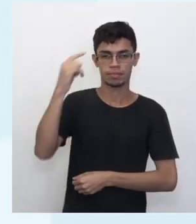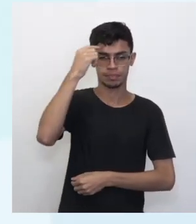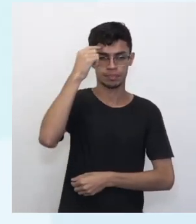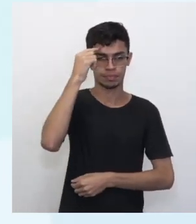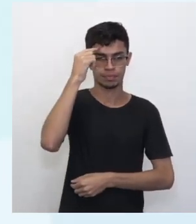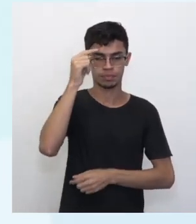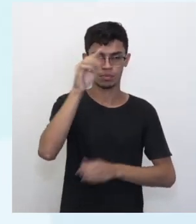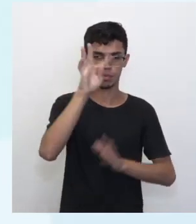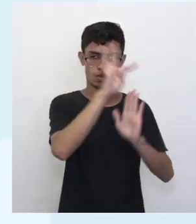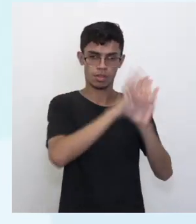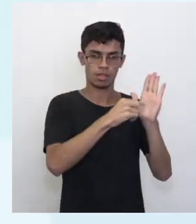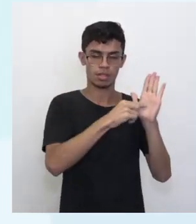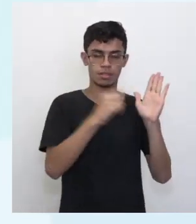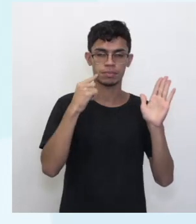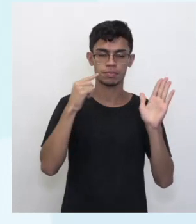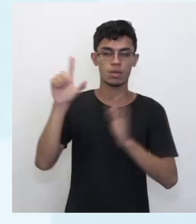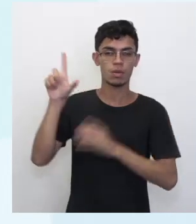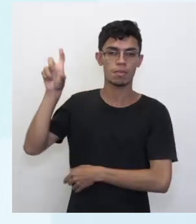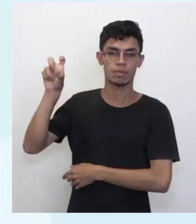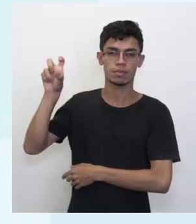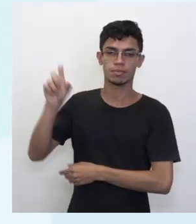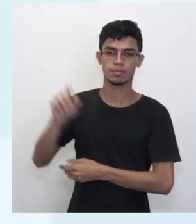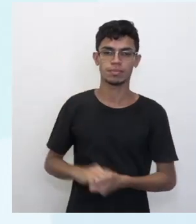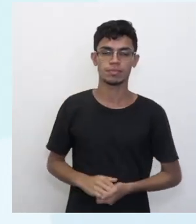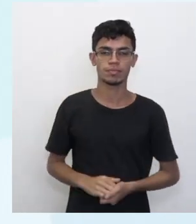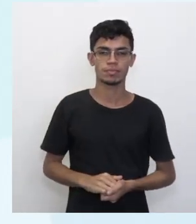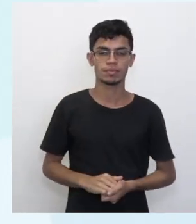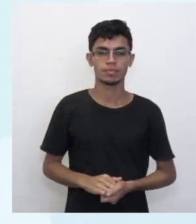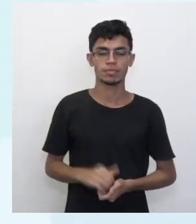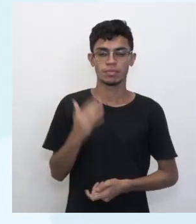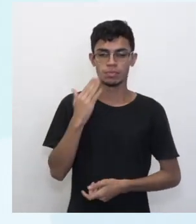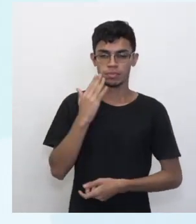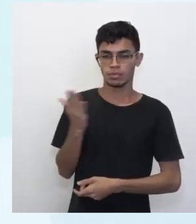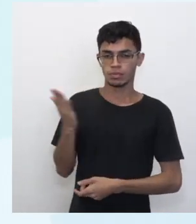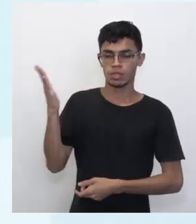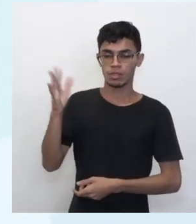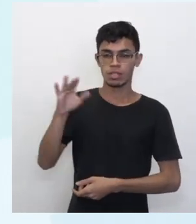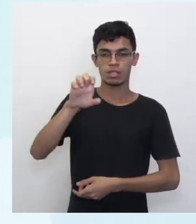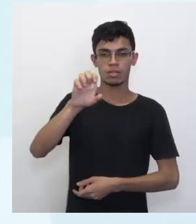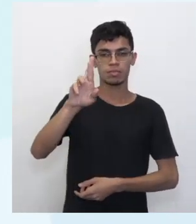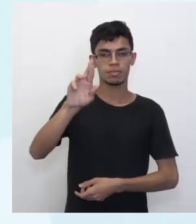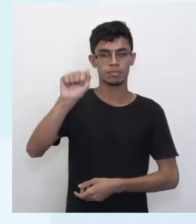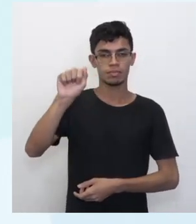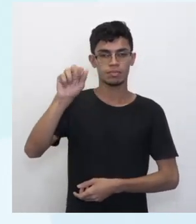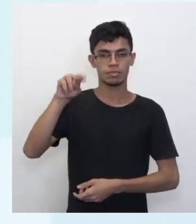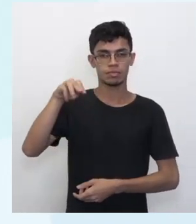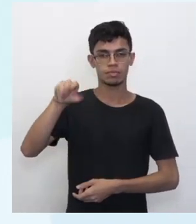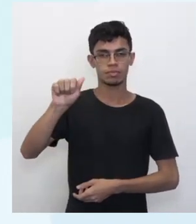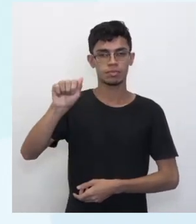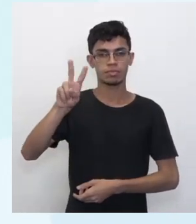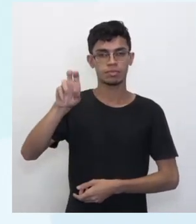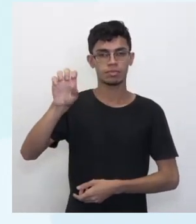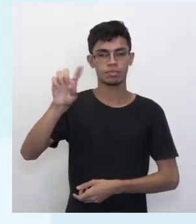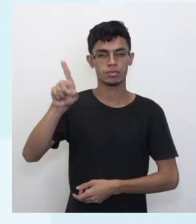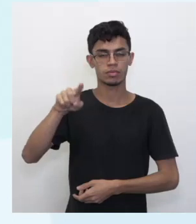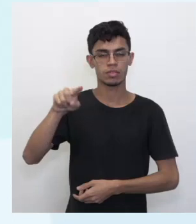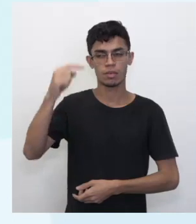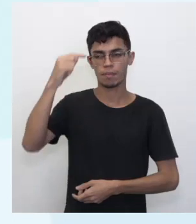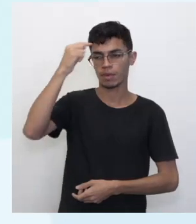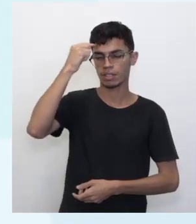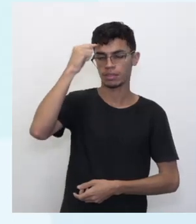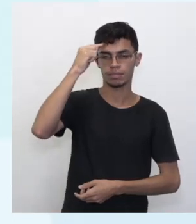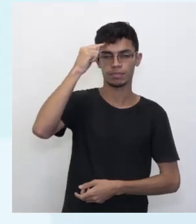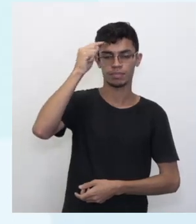continua com essa tela aí, fixa nela. Nós estamos falando do era uma vez. Quando você pensa era uma vez, o que já vem na nossa